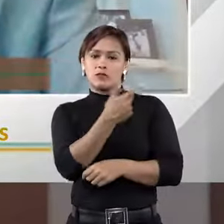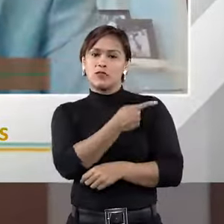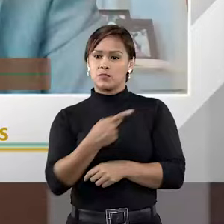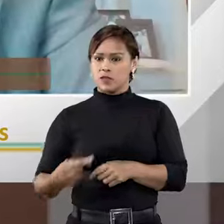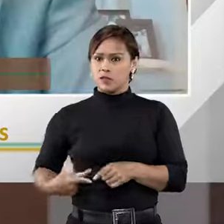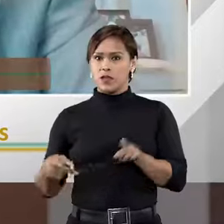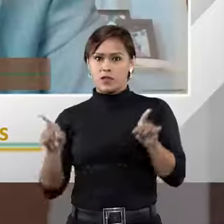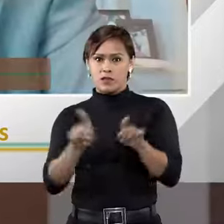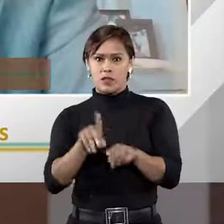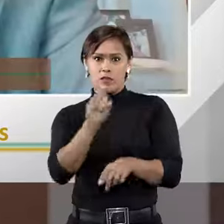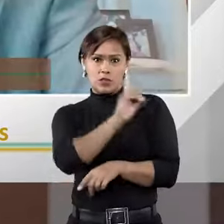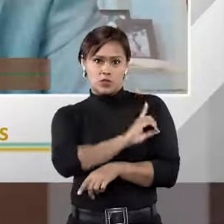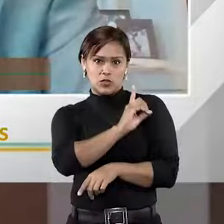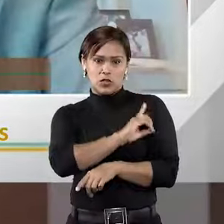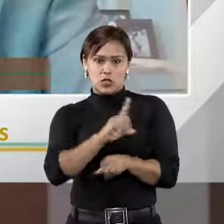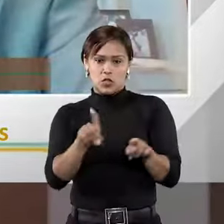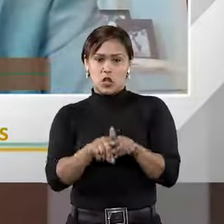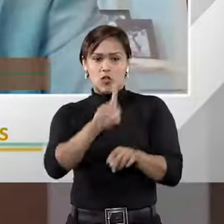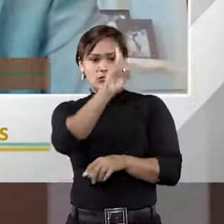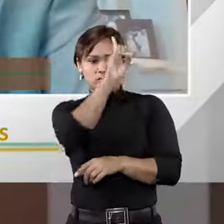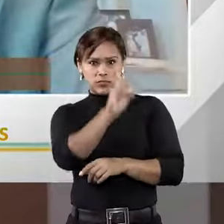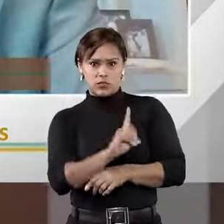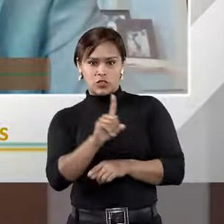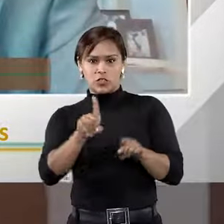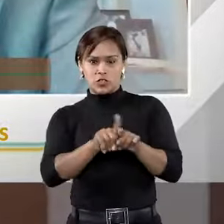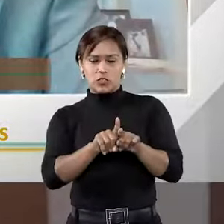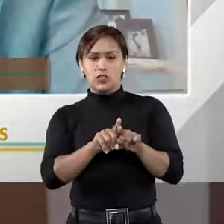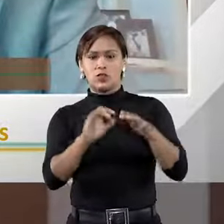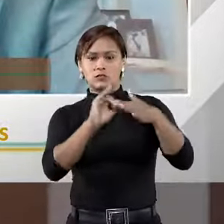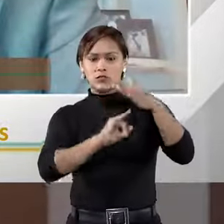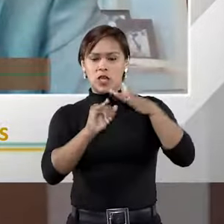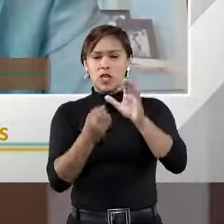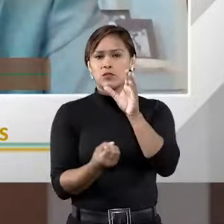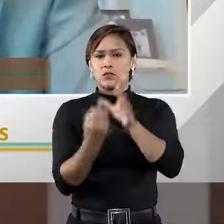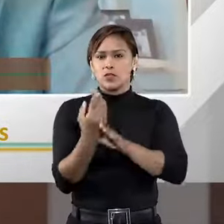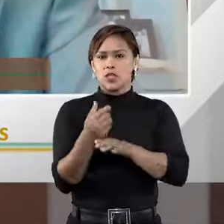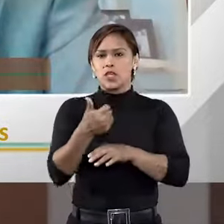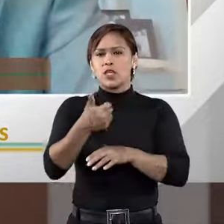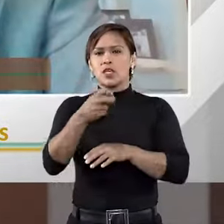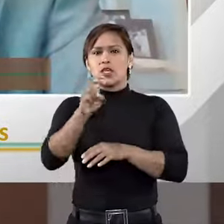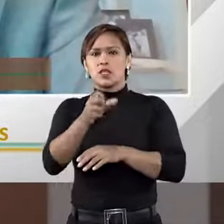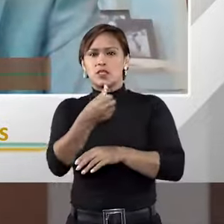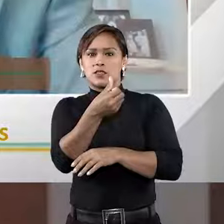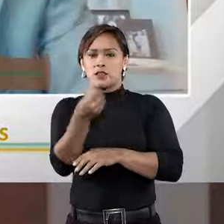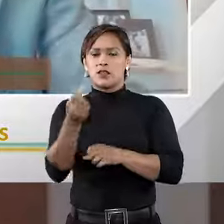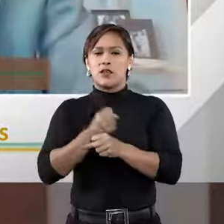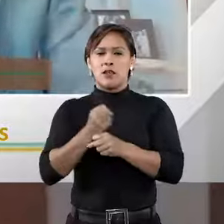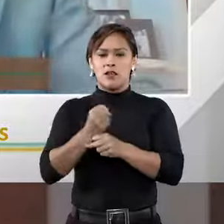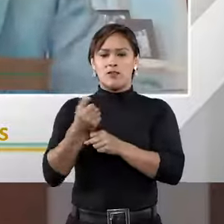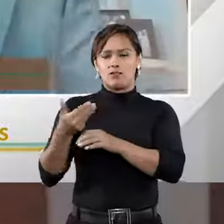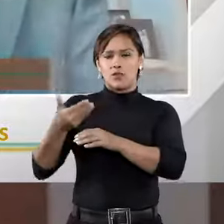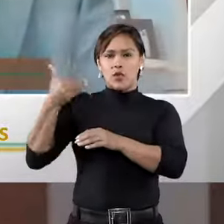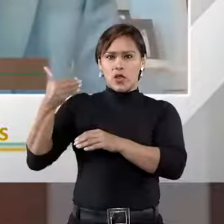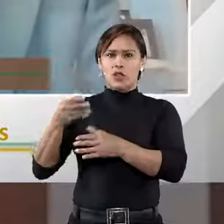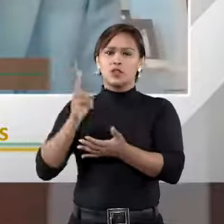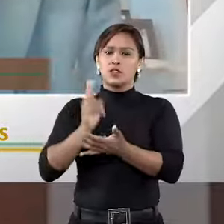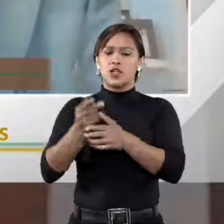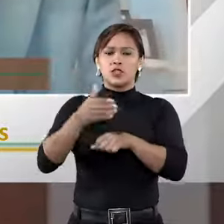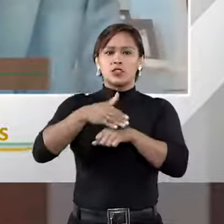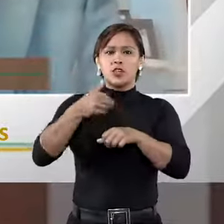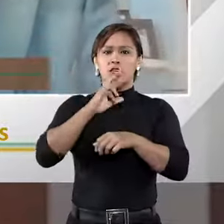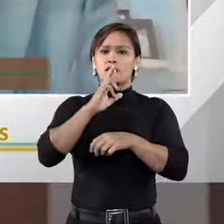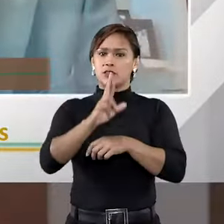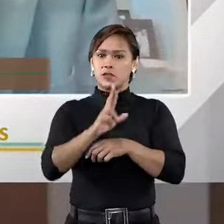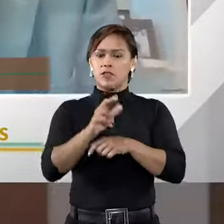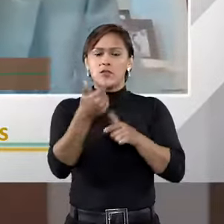também diretor, e nessa câmara eu sou diretor desde a instituição dela, portanto, há 15, 16 anos. Então, nós frequentemente somos chamados a